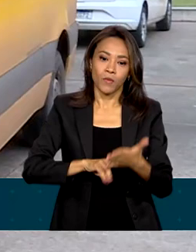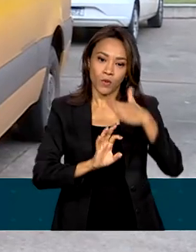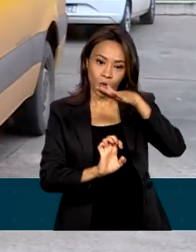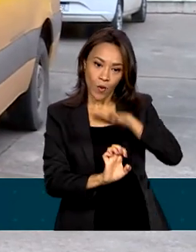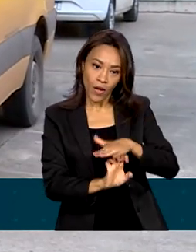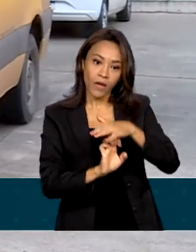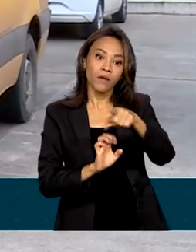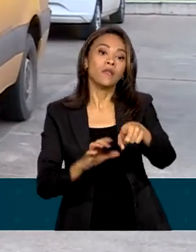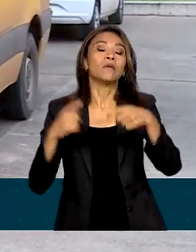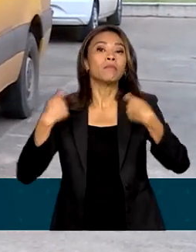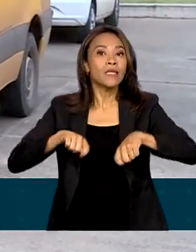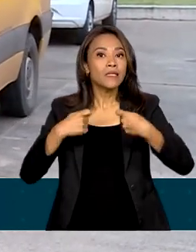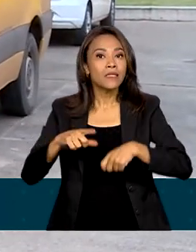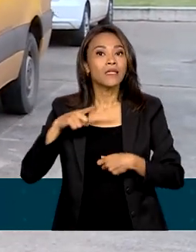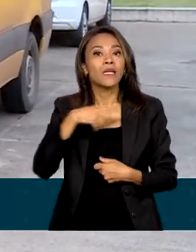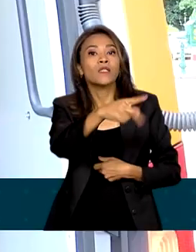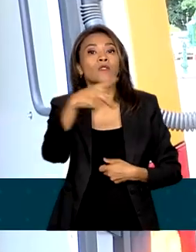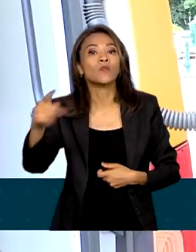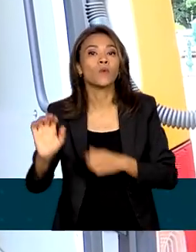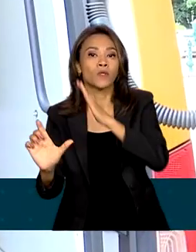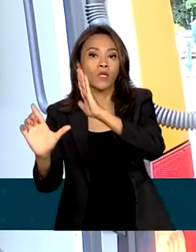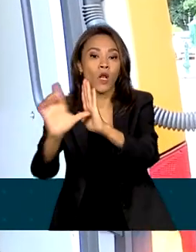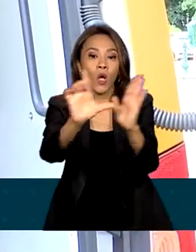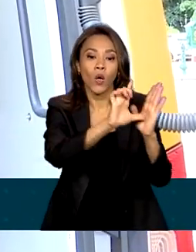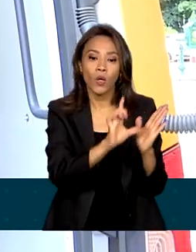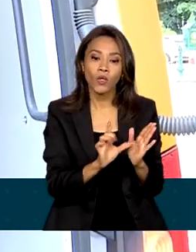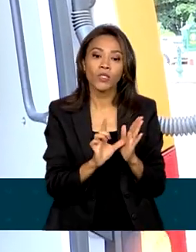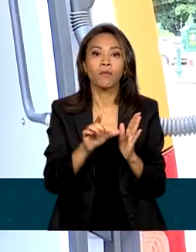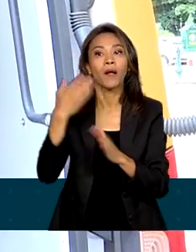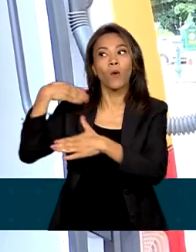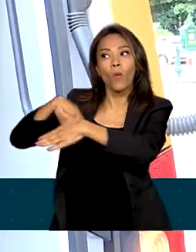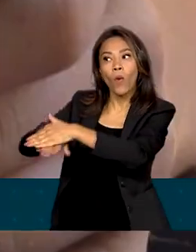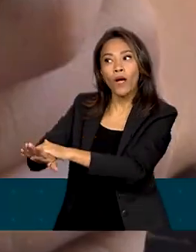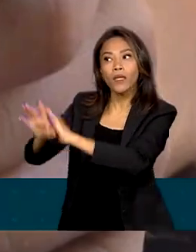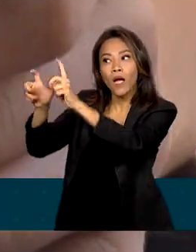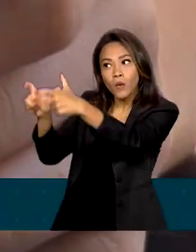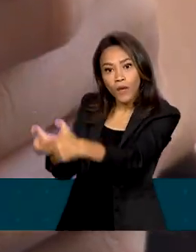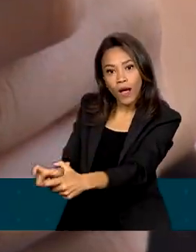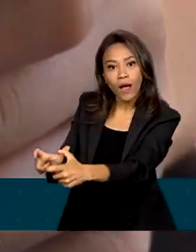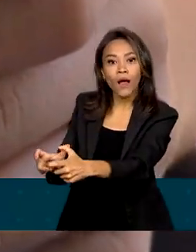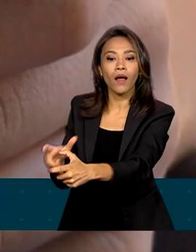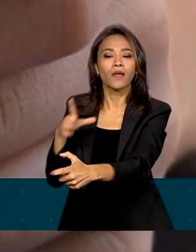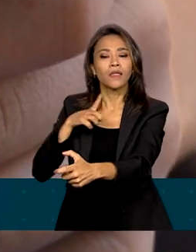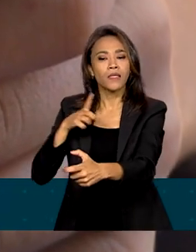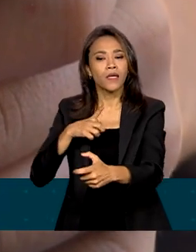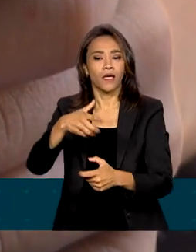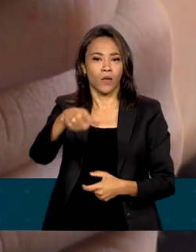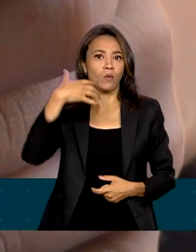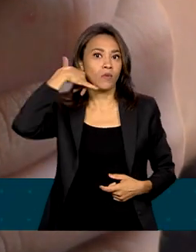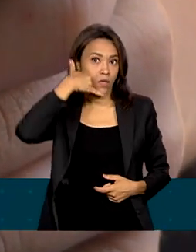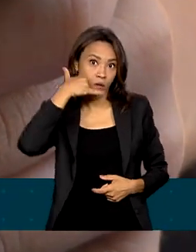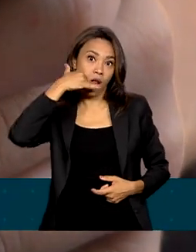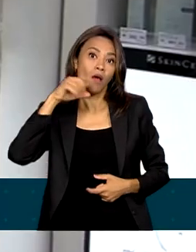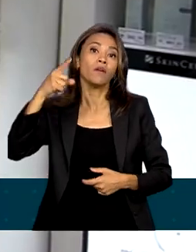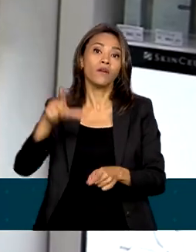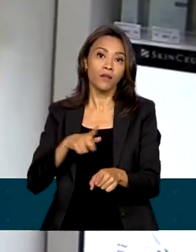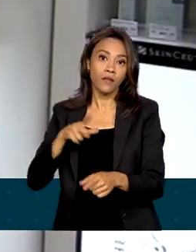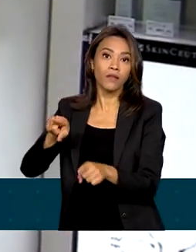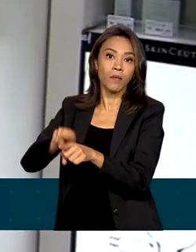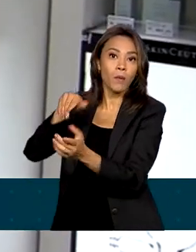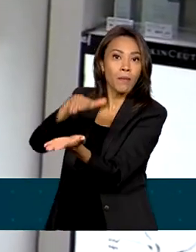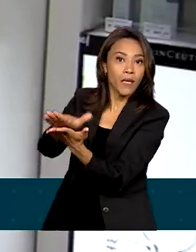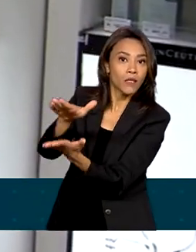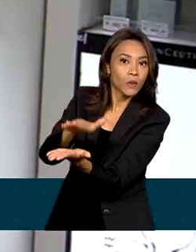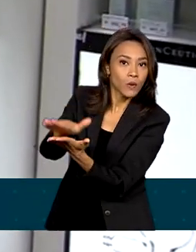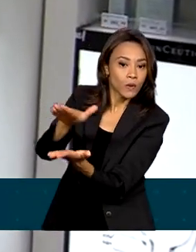físico disponível no estabelecimento para guardar encomendas, dispor de um smartphone e uma impressora. A